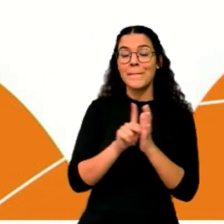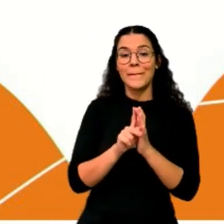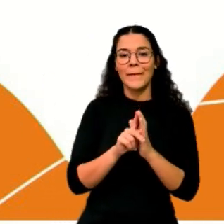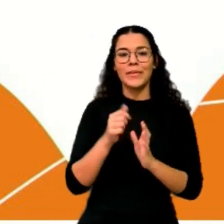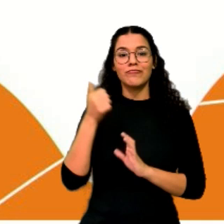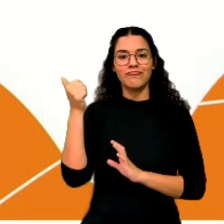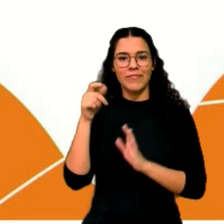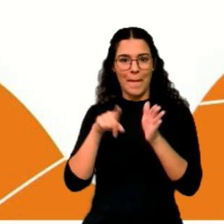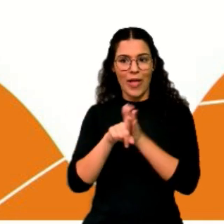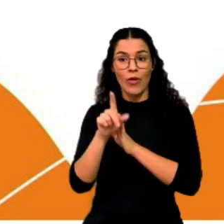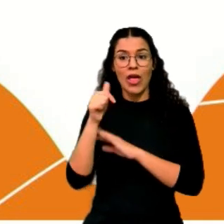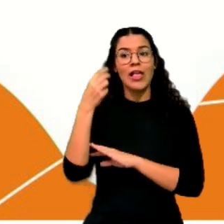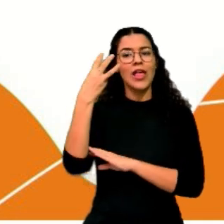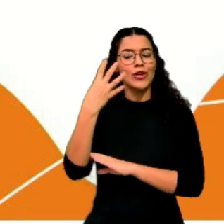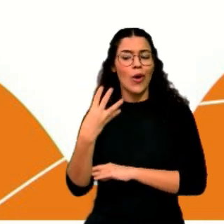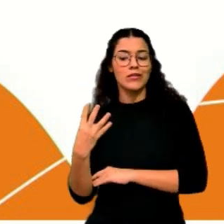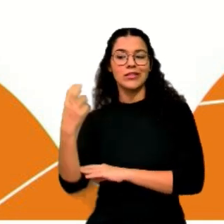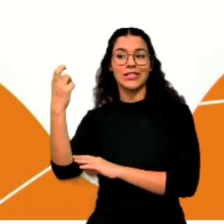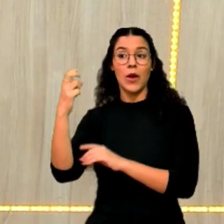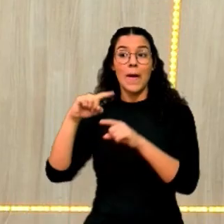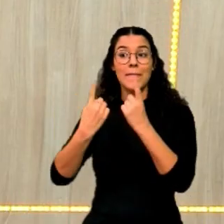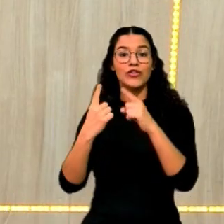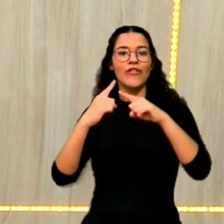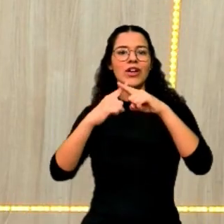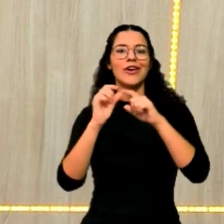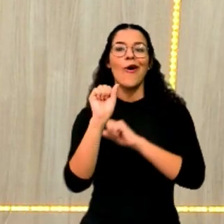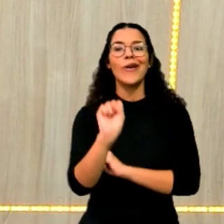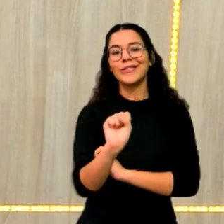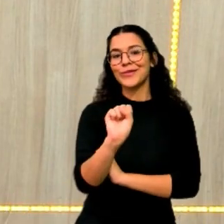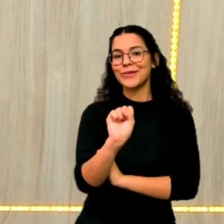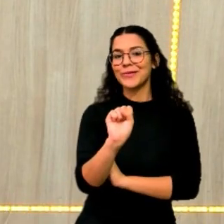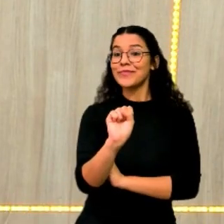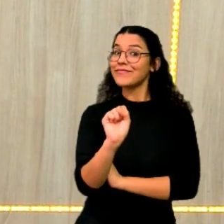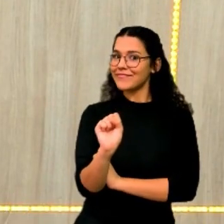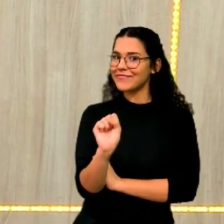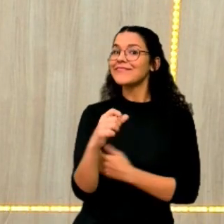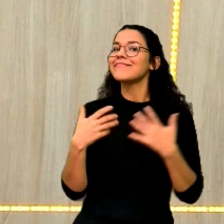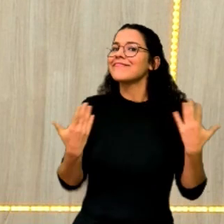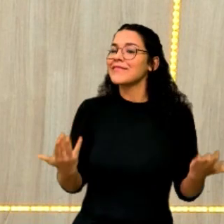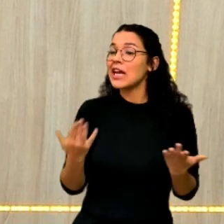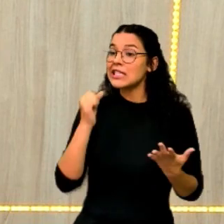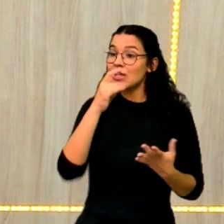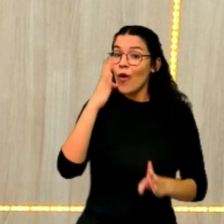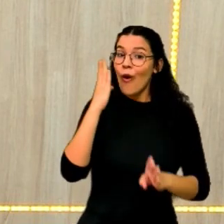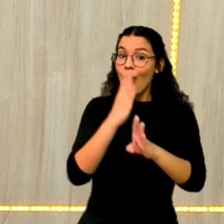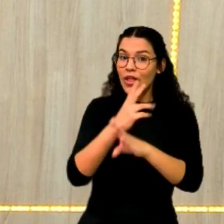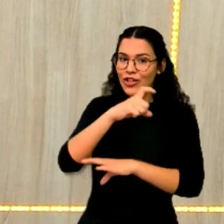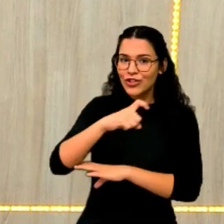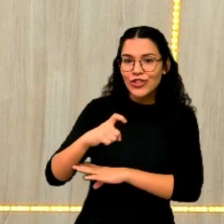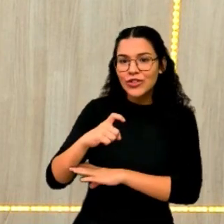triângulo 3, 4 e 5, só que multiplicado por 8. Ou seja, para eu encontrar o valor de x,